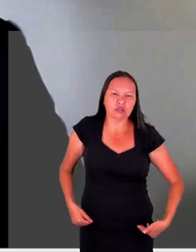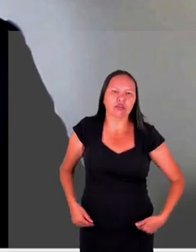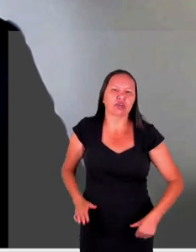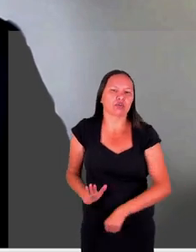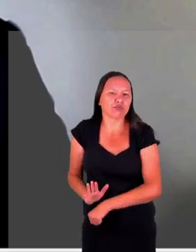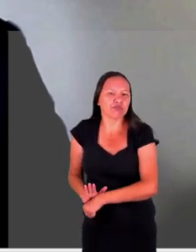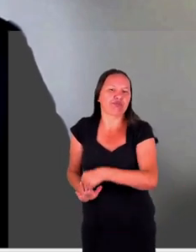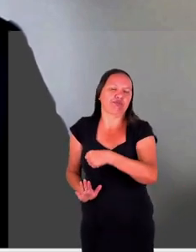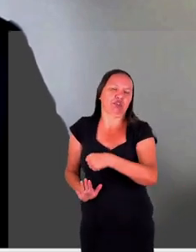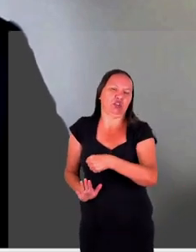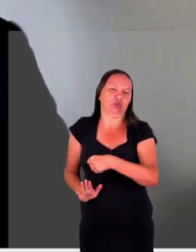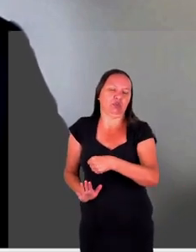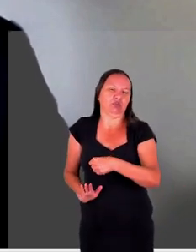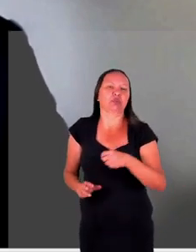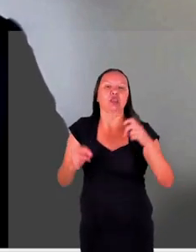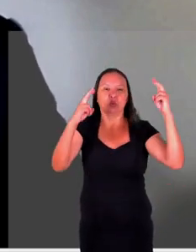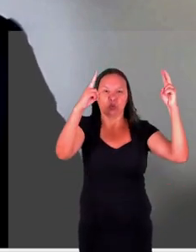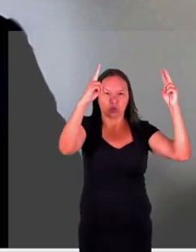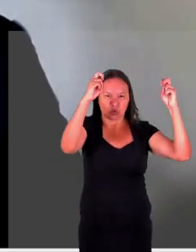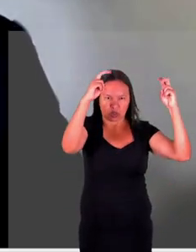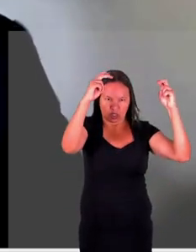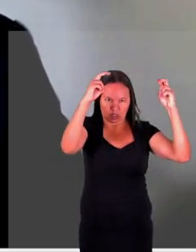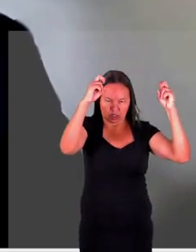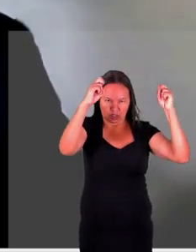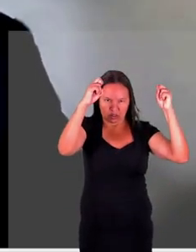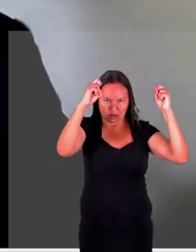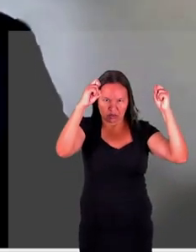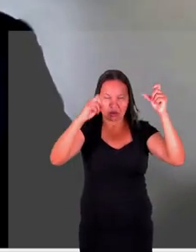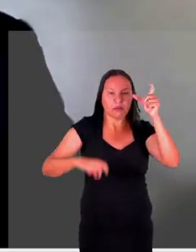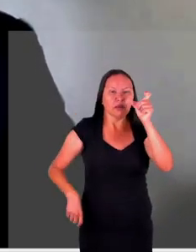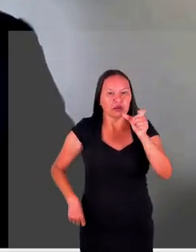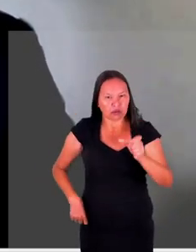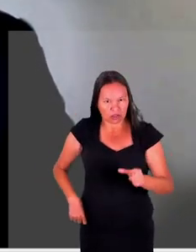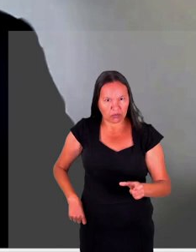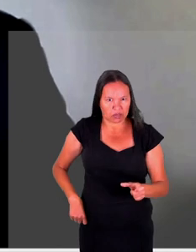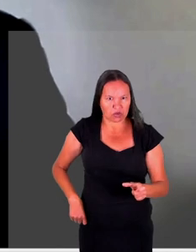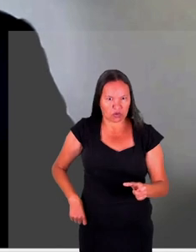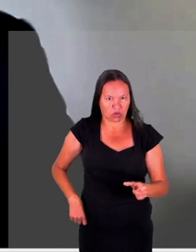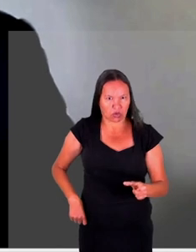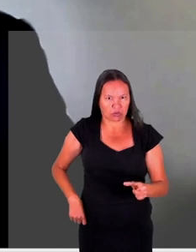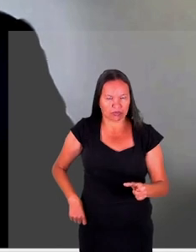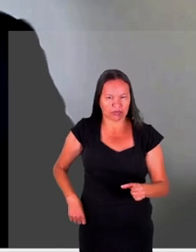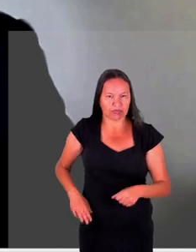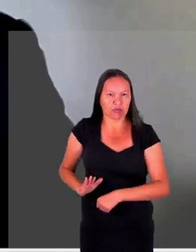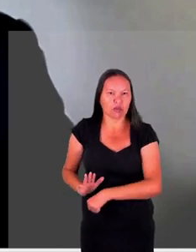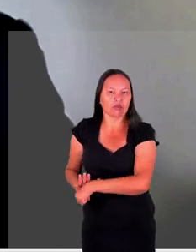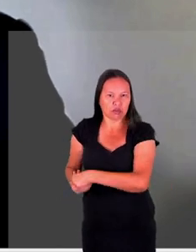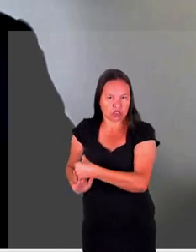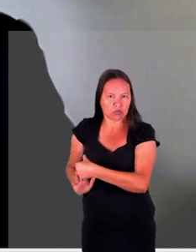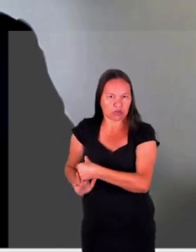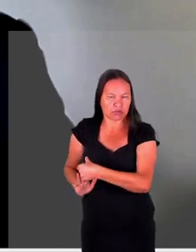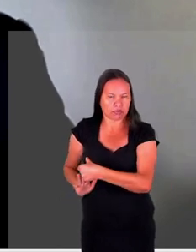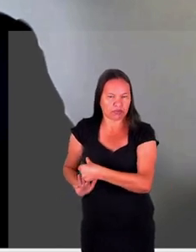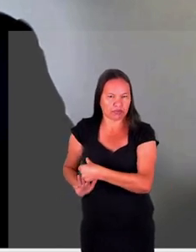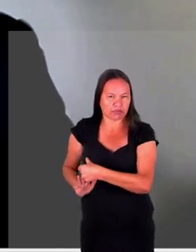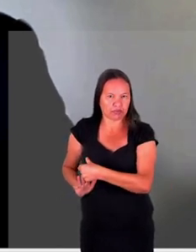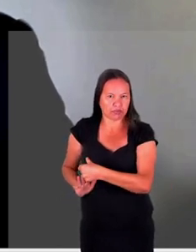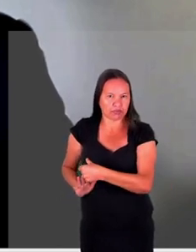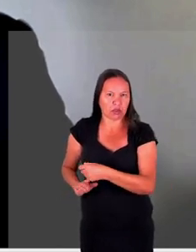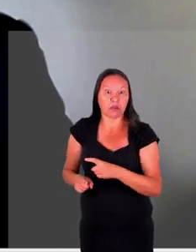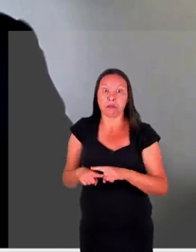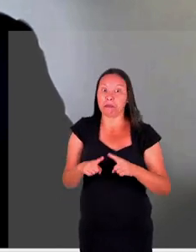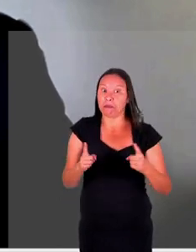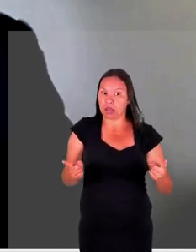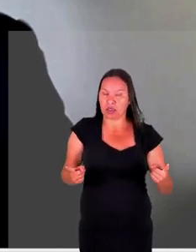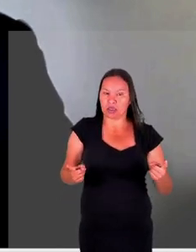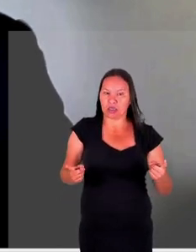guerra enfim no contexto que a vítima que a vítima né enfim e sobretudo essa qualidade eu